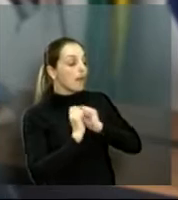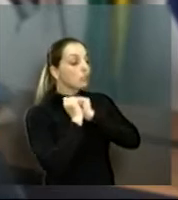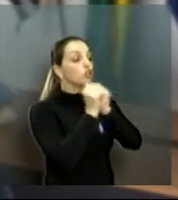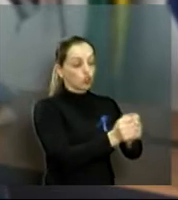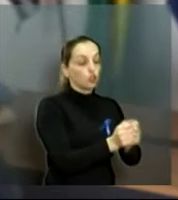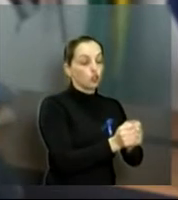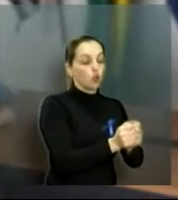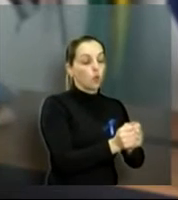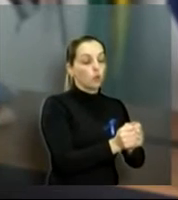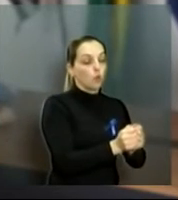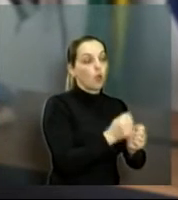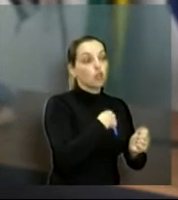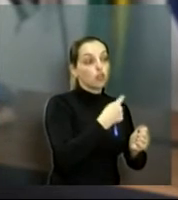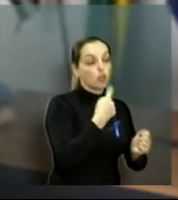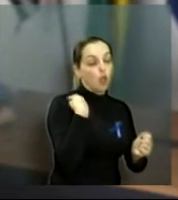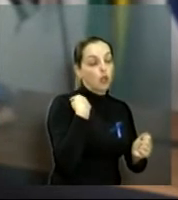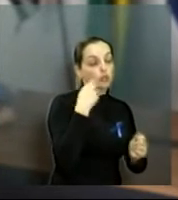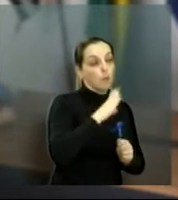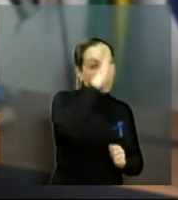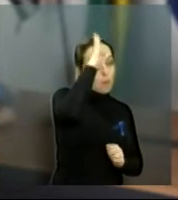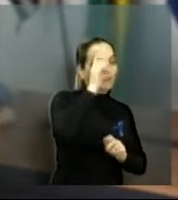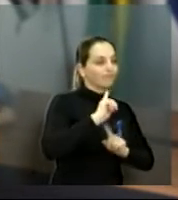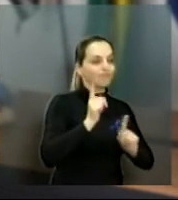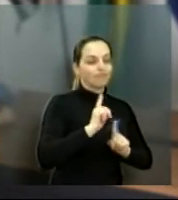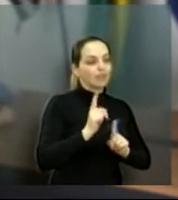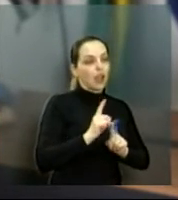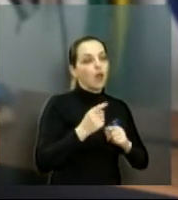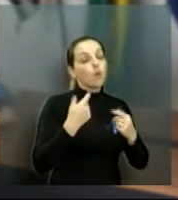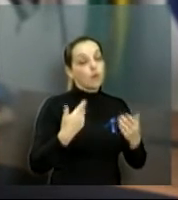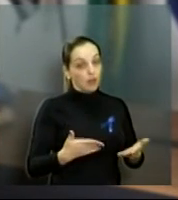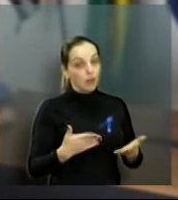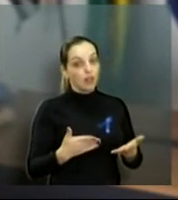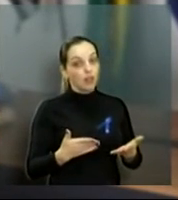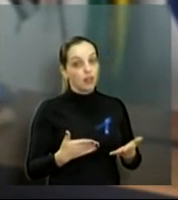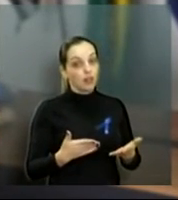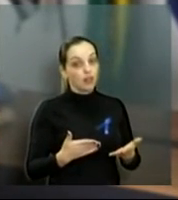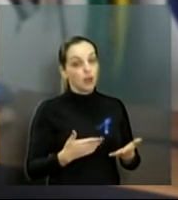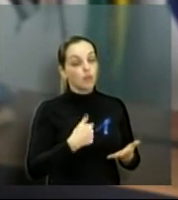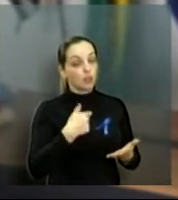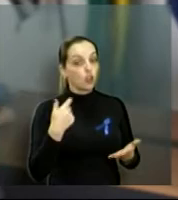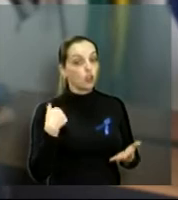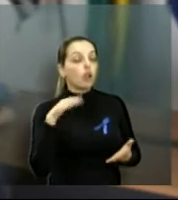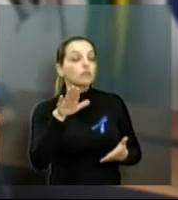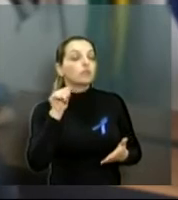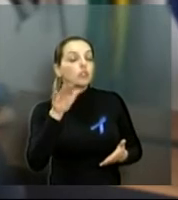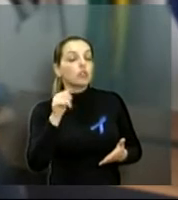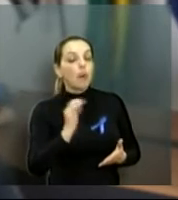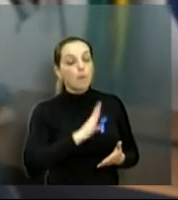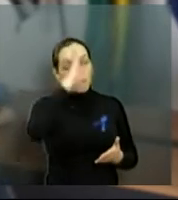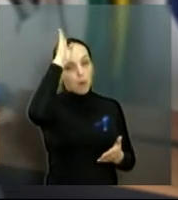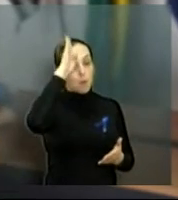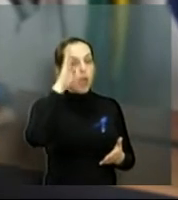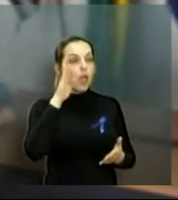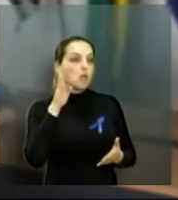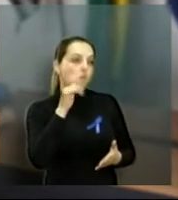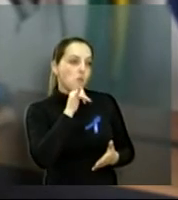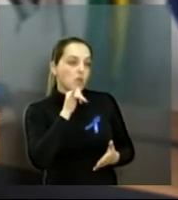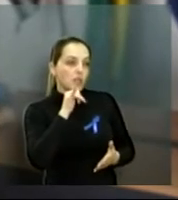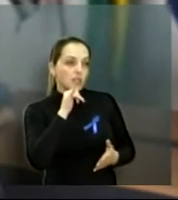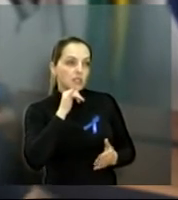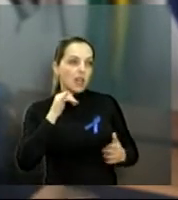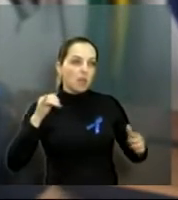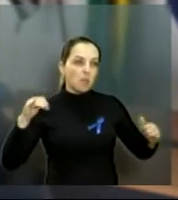ambulância. O bombeiro não, o bombeiro são os dois bombeiros socorristas, né? Numa situação que a possa estar chamando o bombeiro, numa situação de trânsito, algum